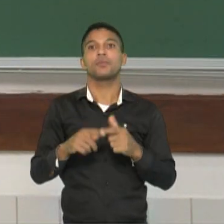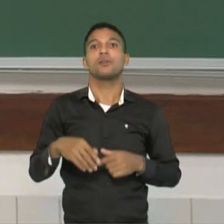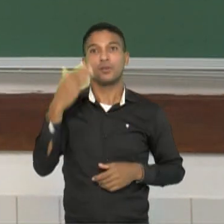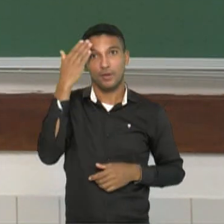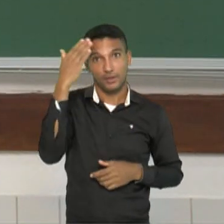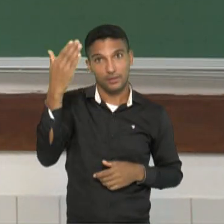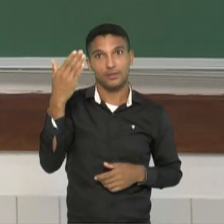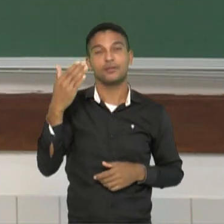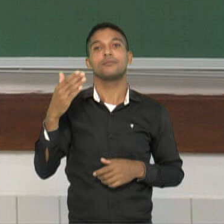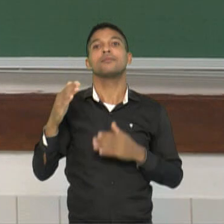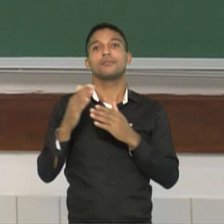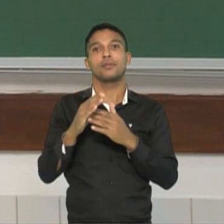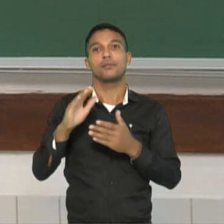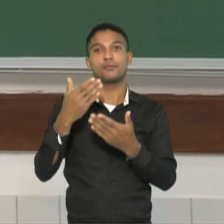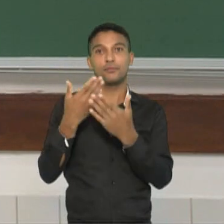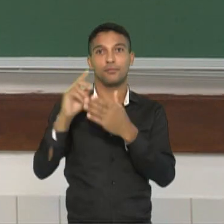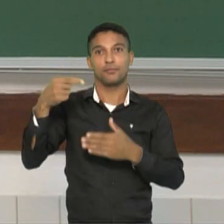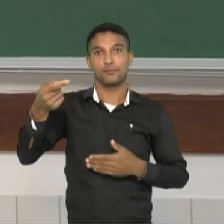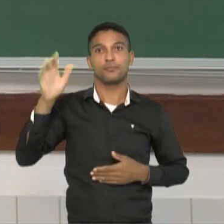até a nossa próxima aula.